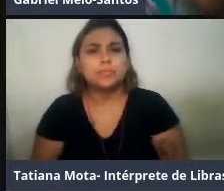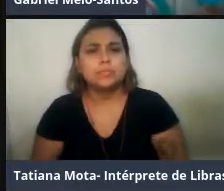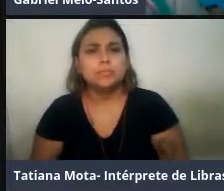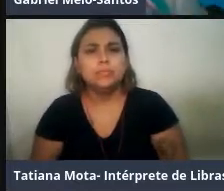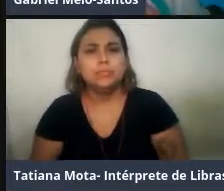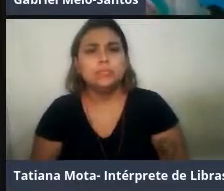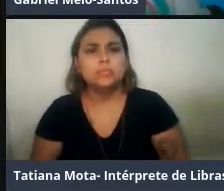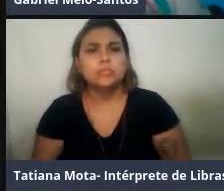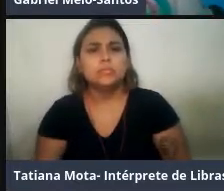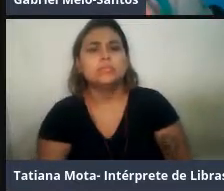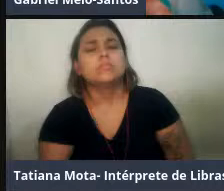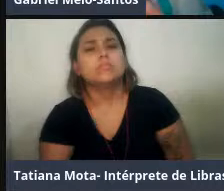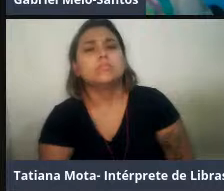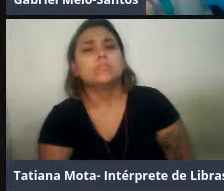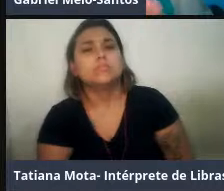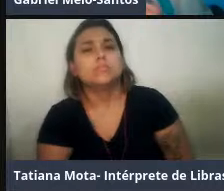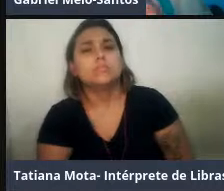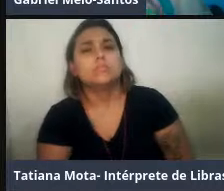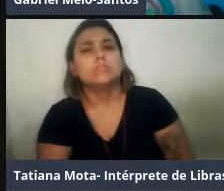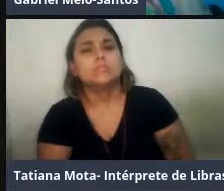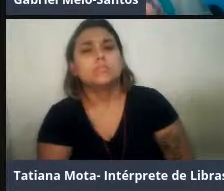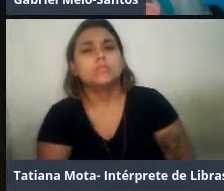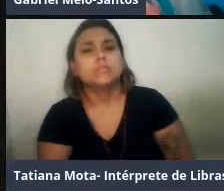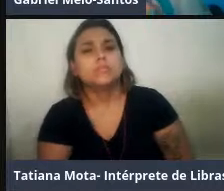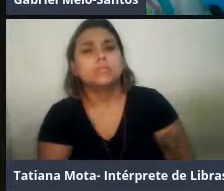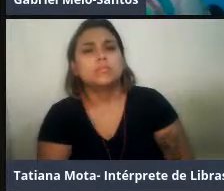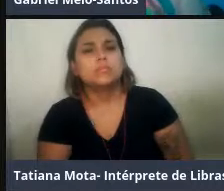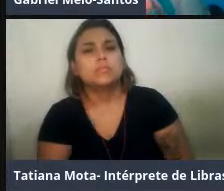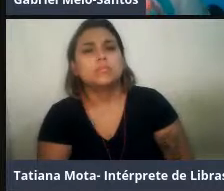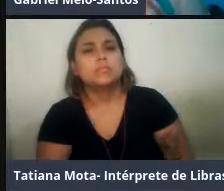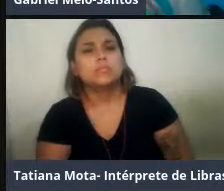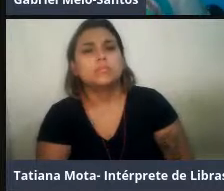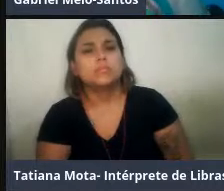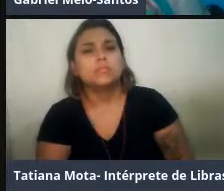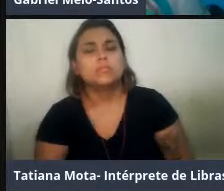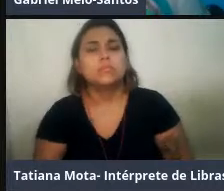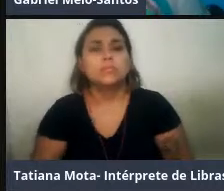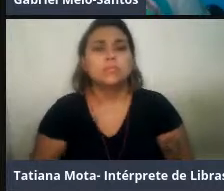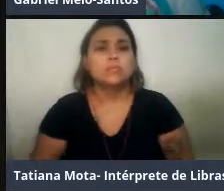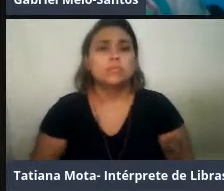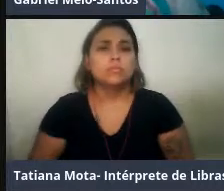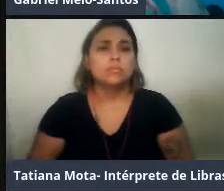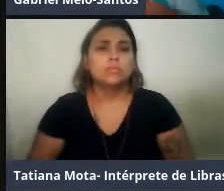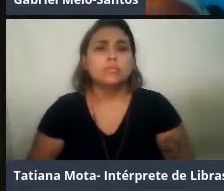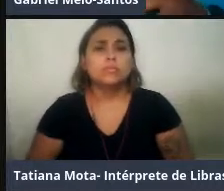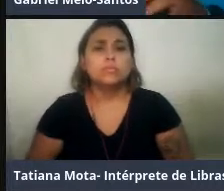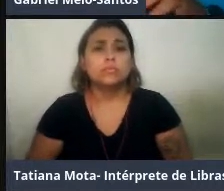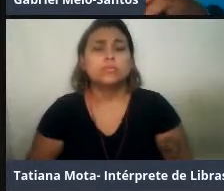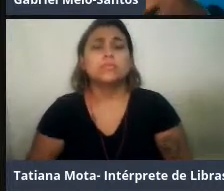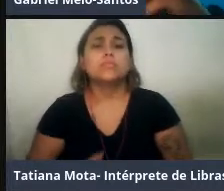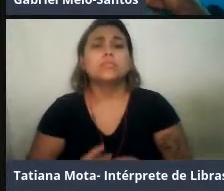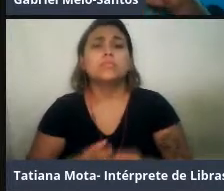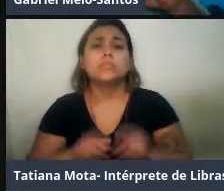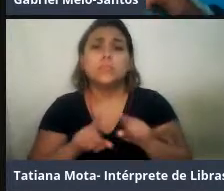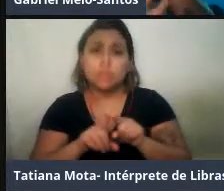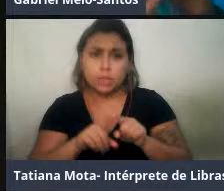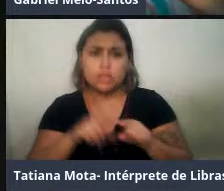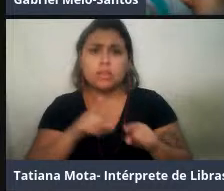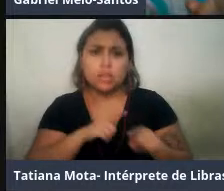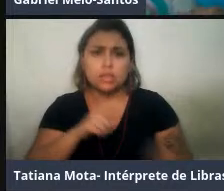tática de caça. E também, a gente tem aqui, também tem similaridade, né? As